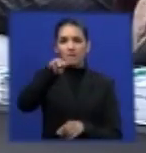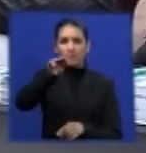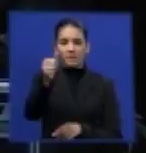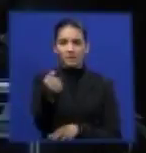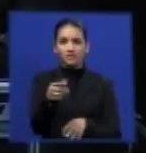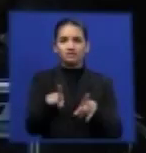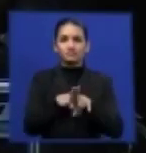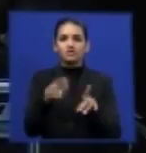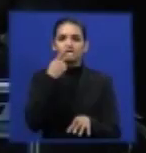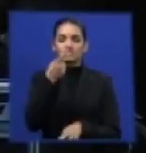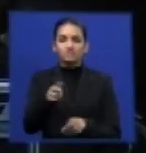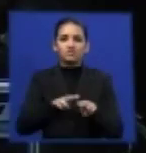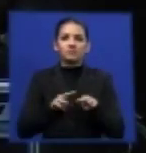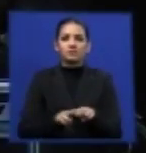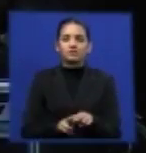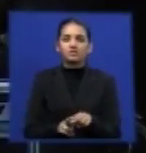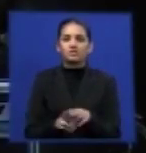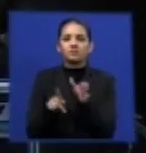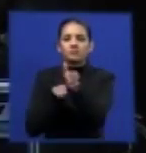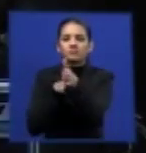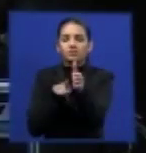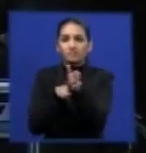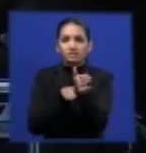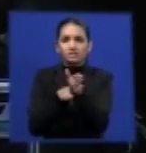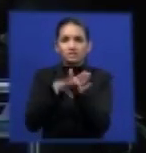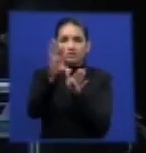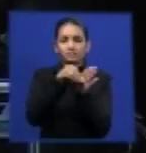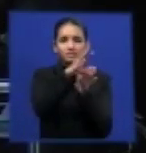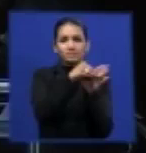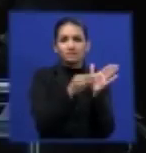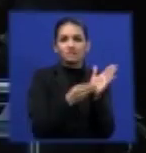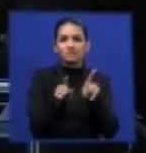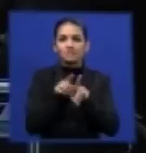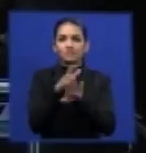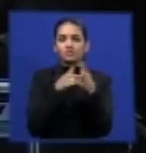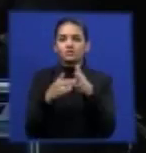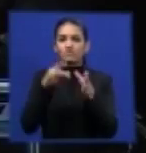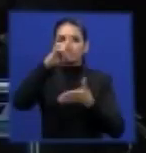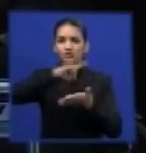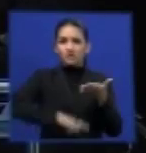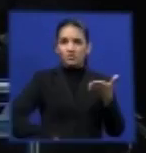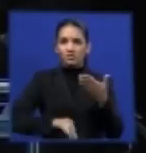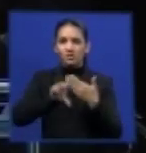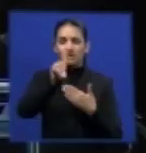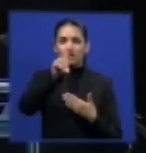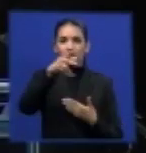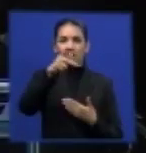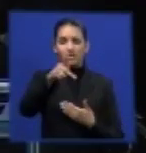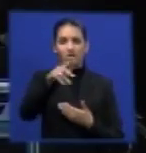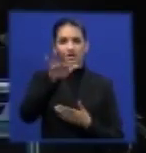que foram coletadas dos documentos da DPF e dos memoriais